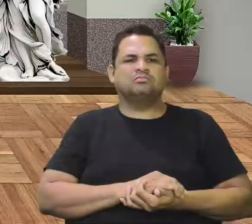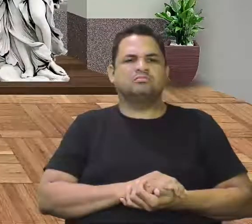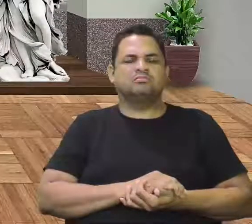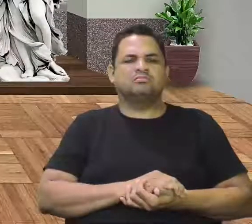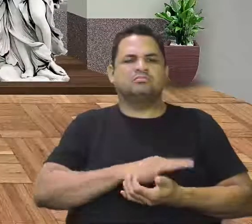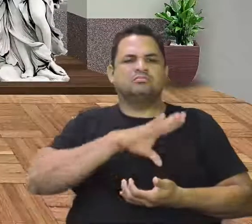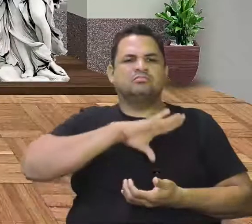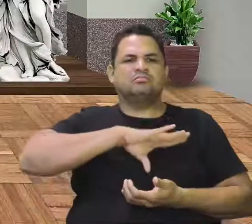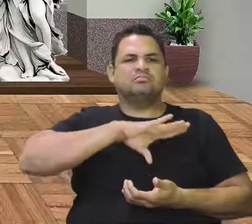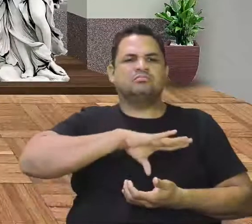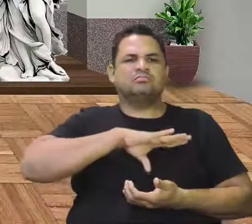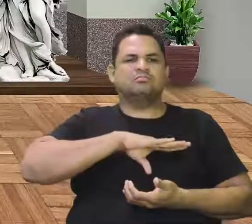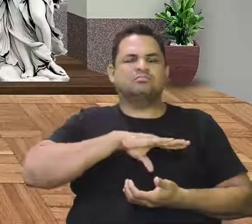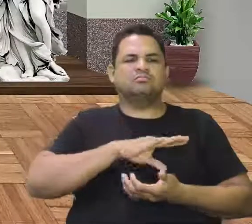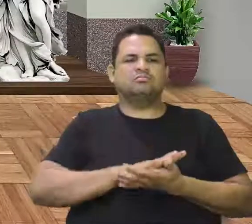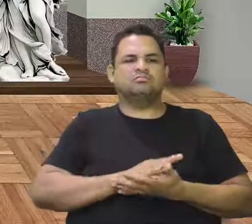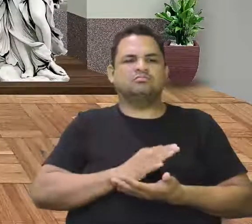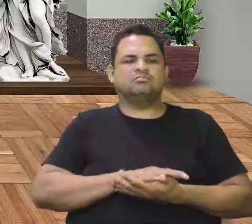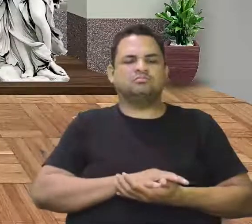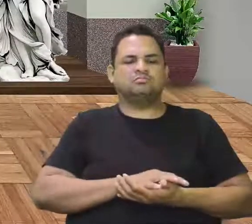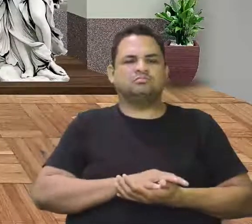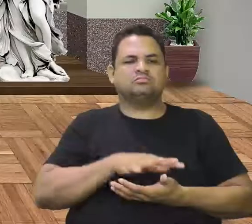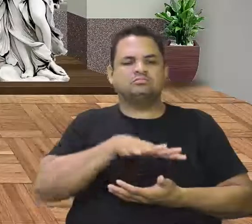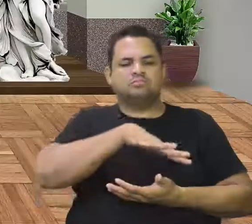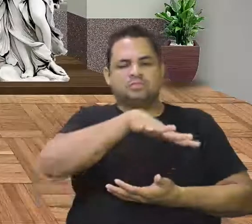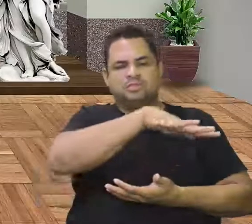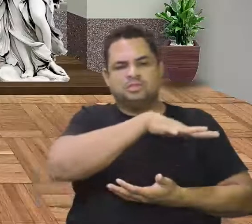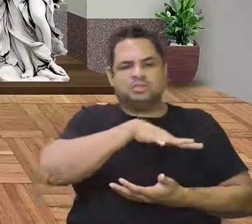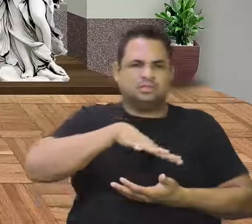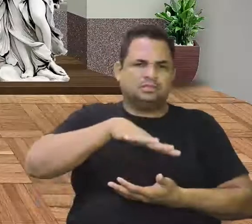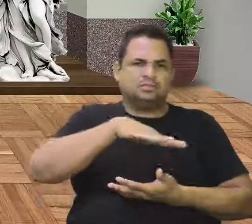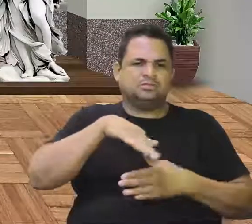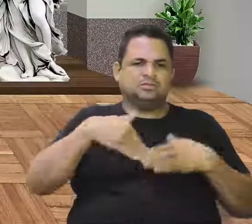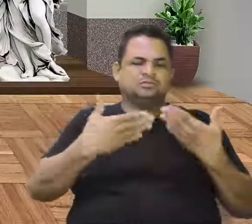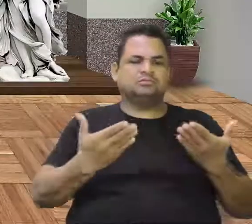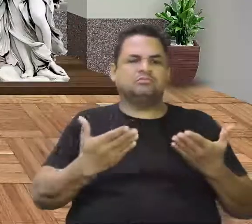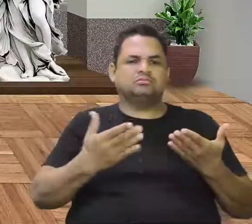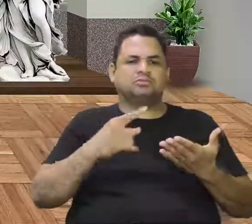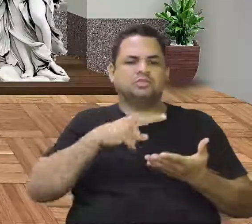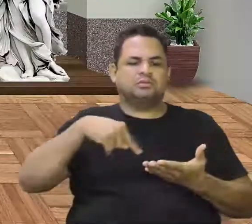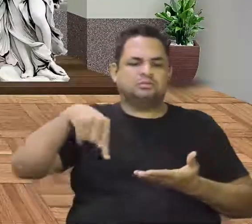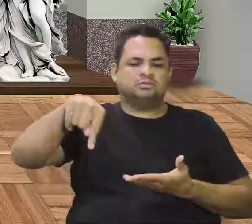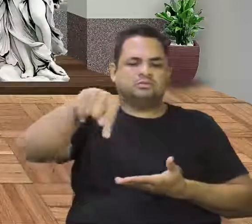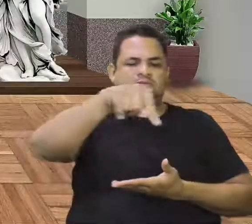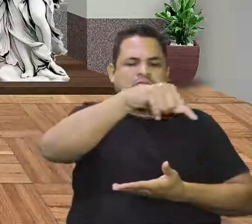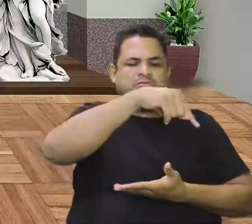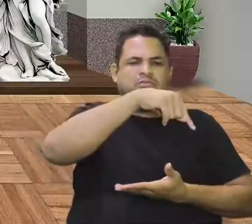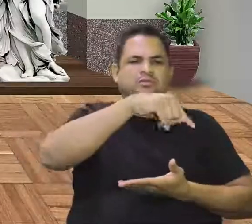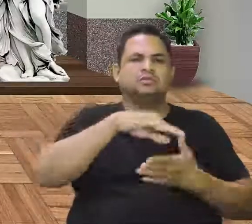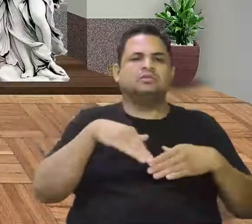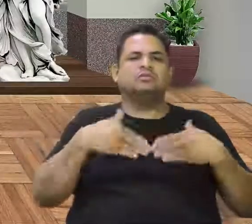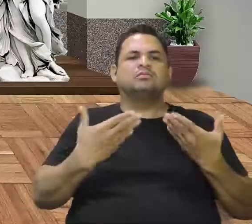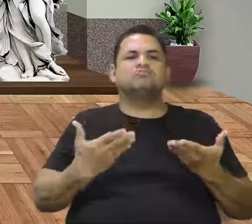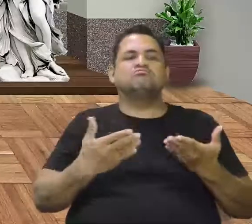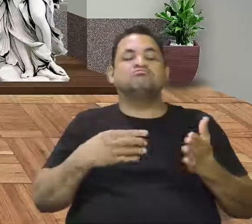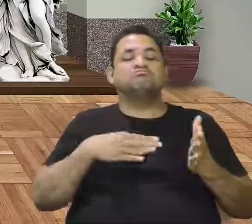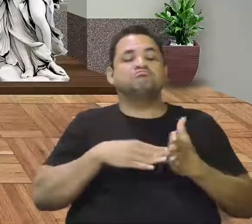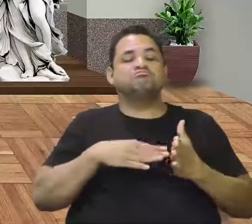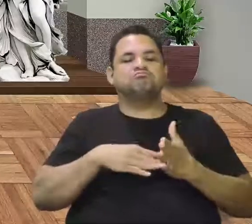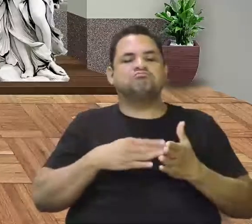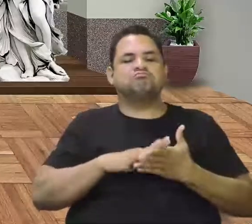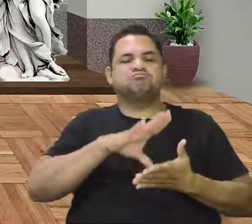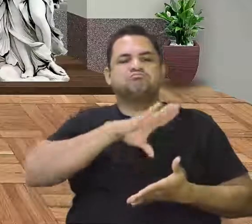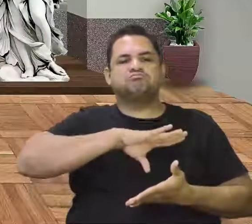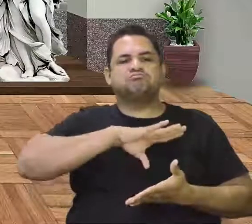Portugal iria pegar essa região, quando fosse dar a volta aqui nessa região, qual seria o limite de